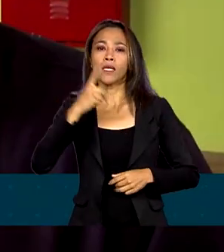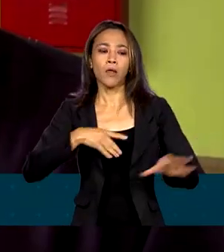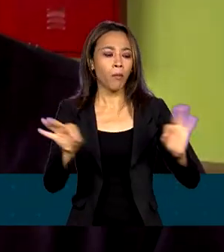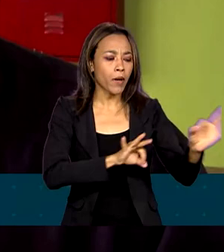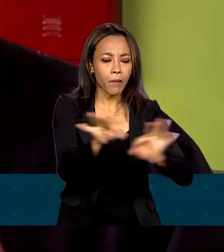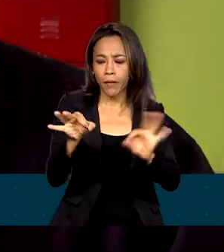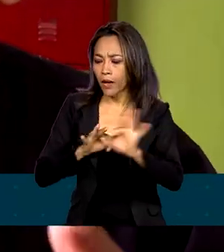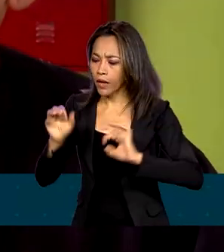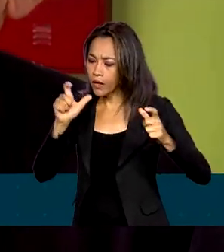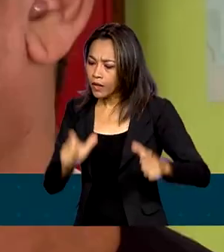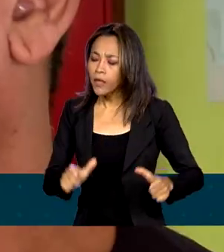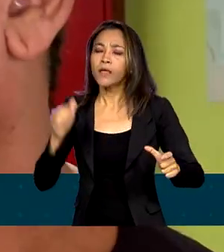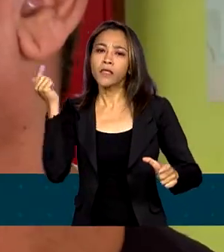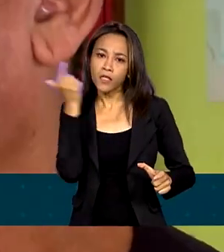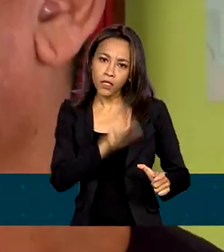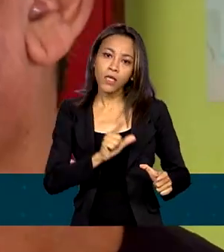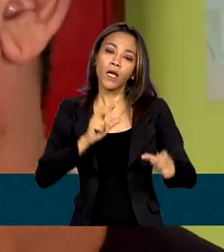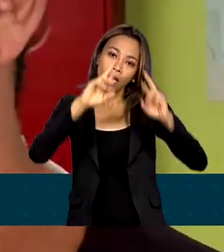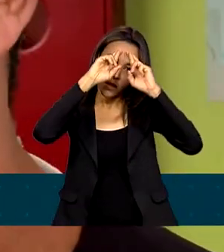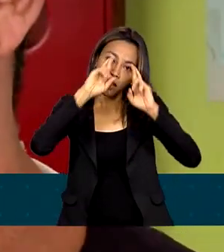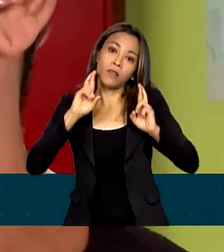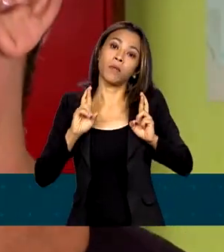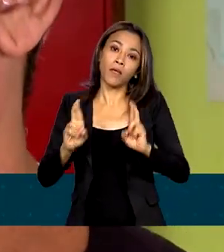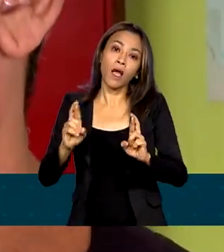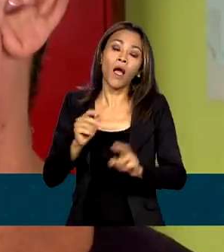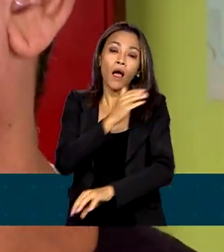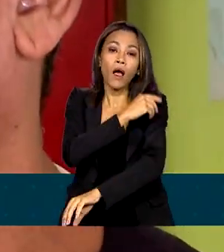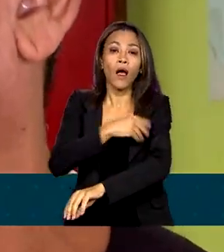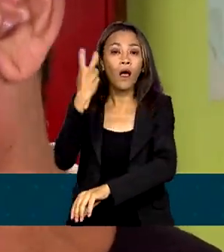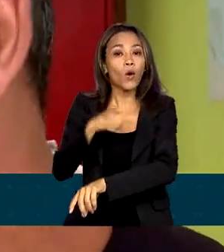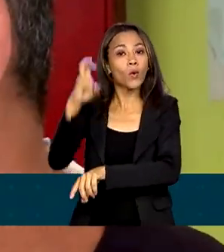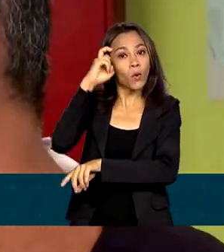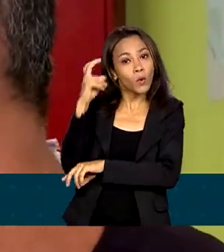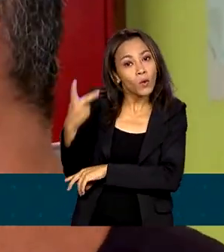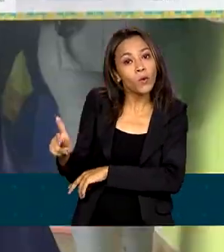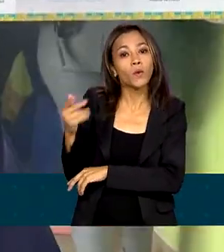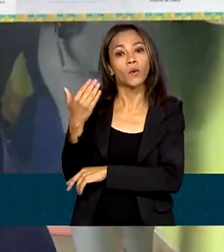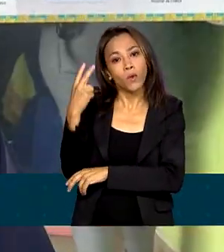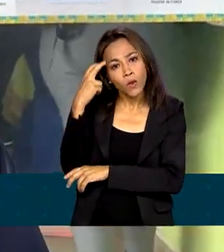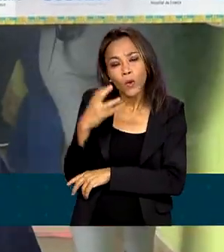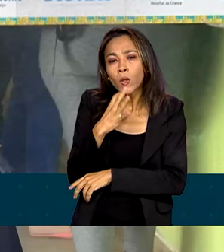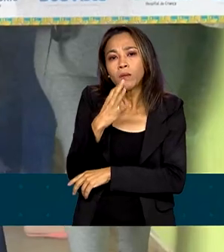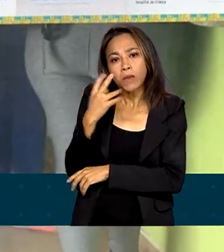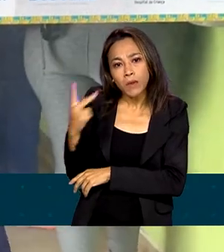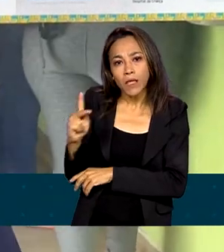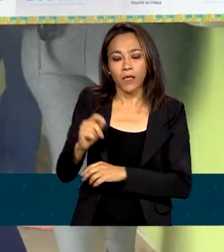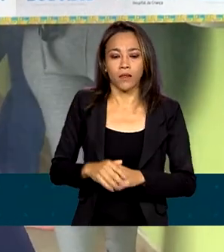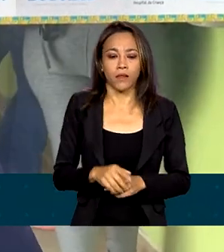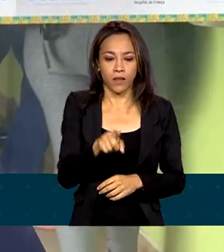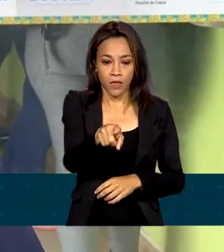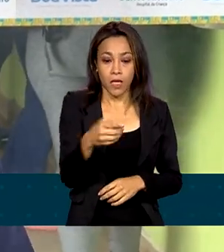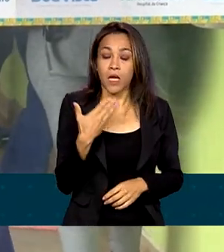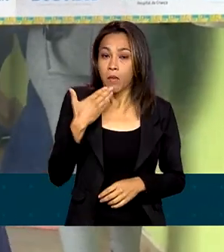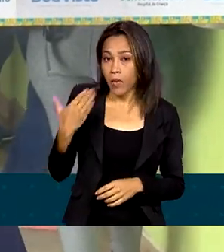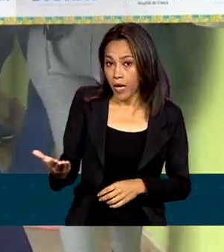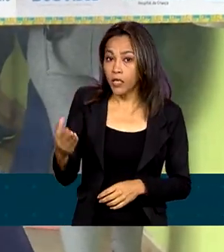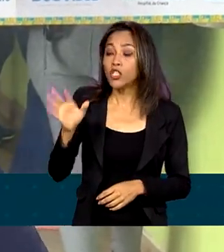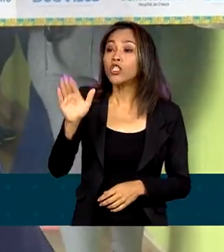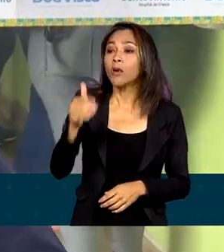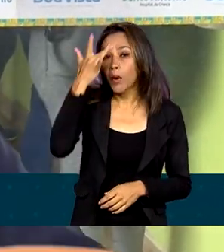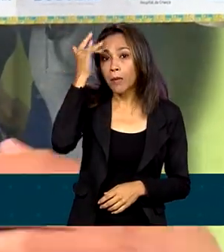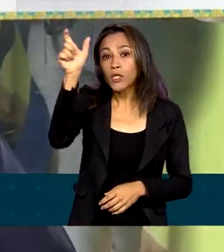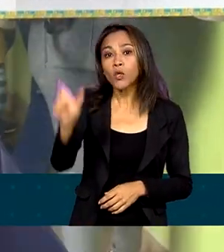tradicionais sejam realizadas. É uma forma de respeito a outros tipos de saberes. Pede que eles encaminhem o rezador de